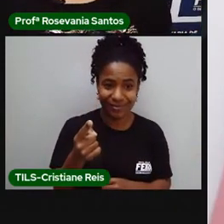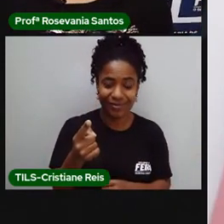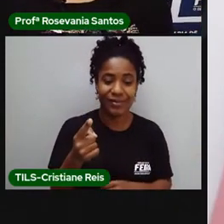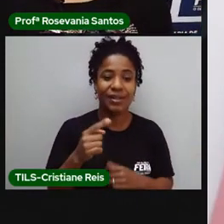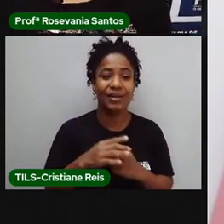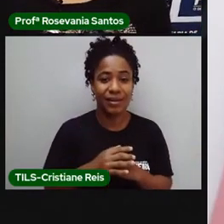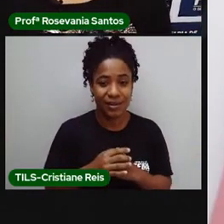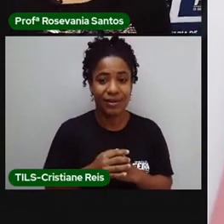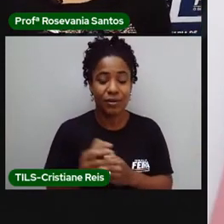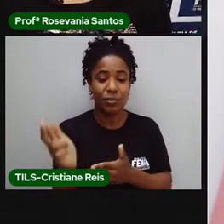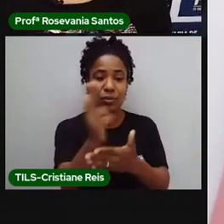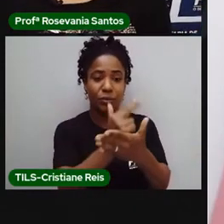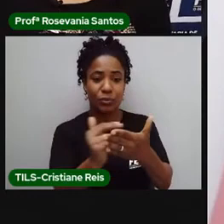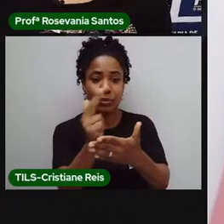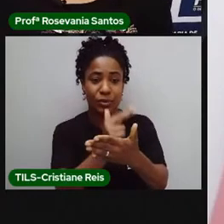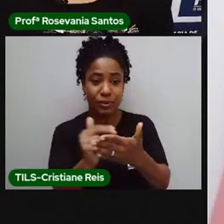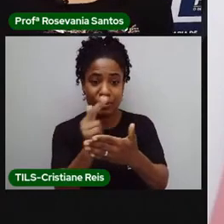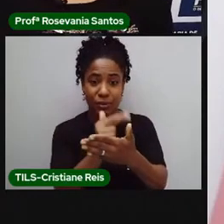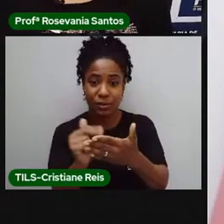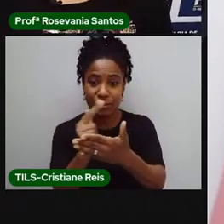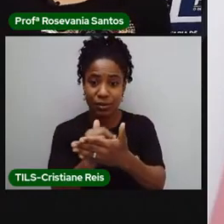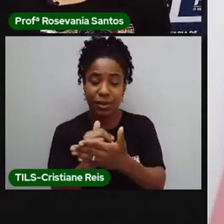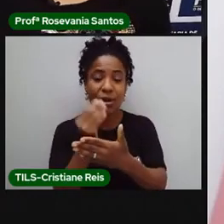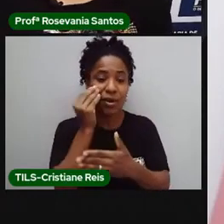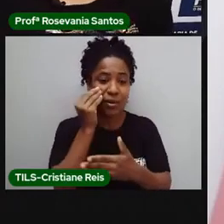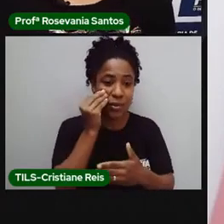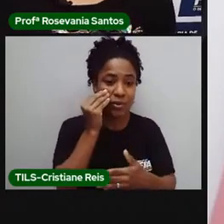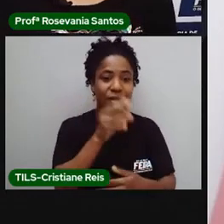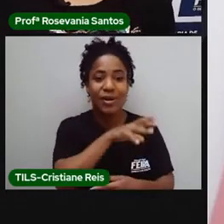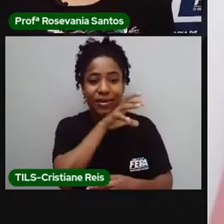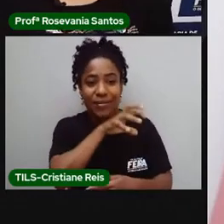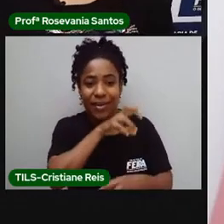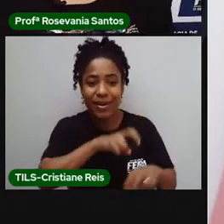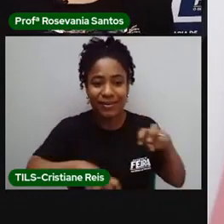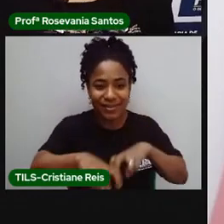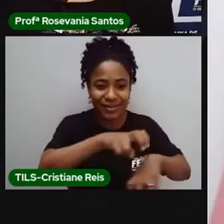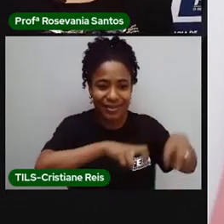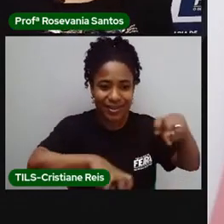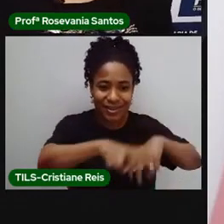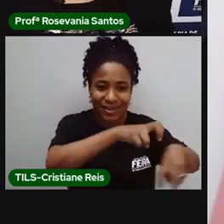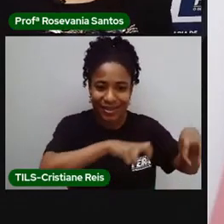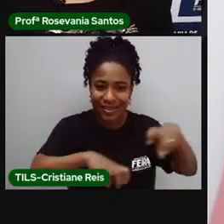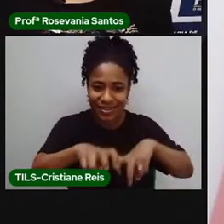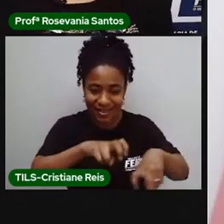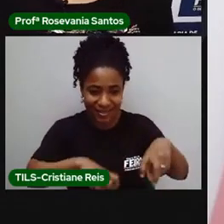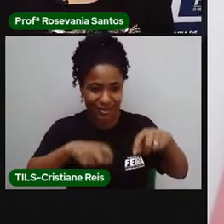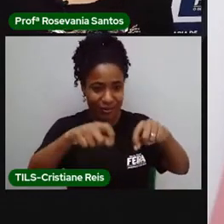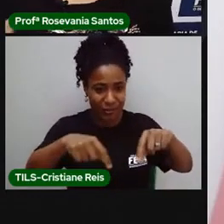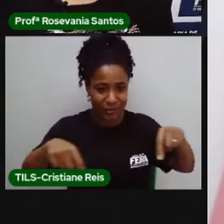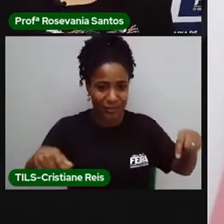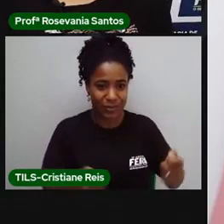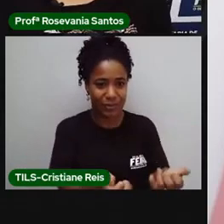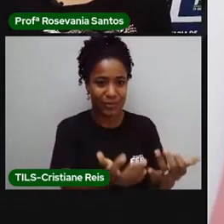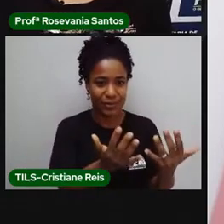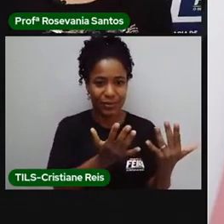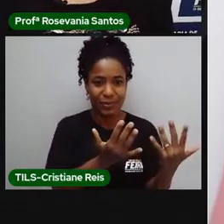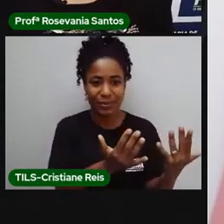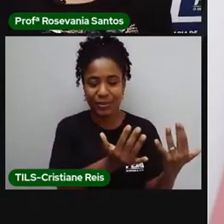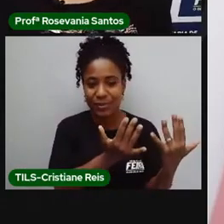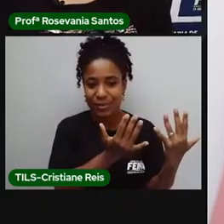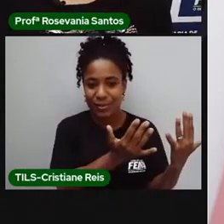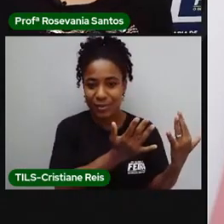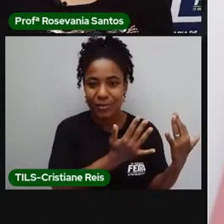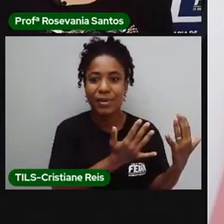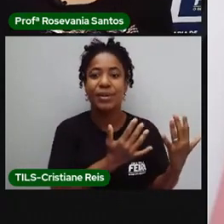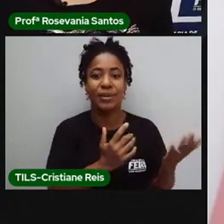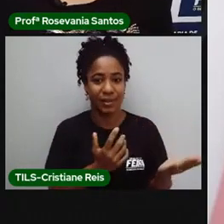algumas imagens que mostram aí a criação de animais, as plantações, né, esses alimentos já chegando, né, nas